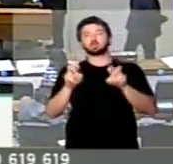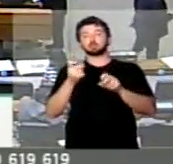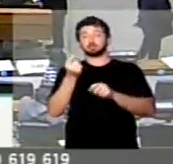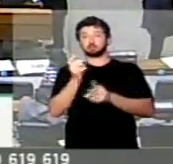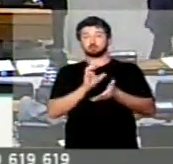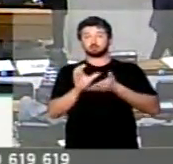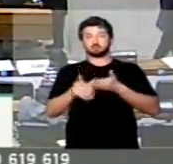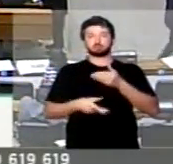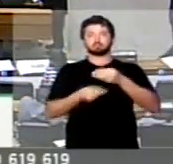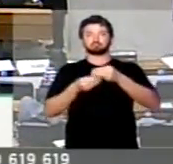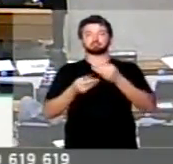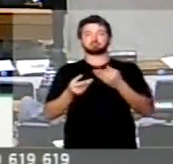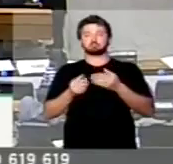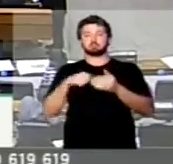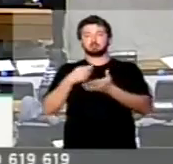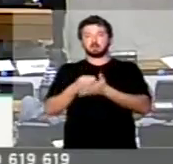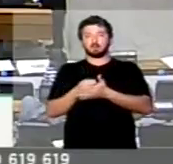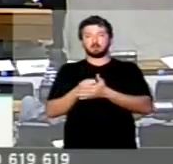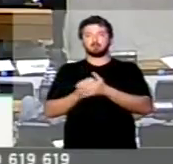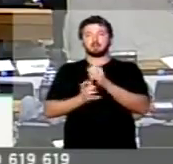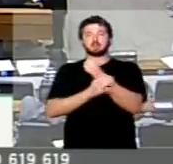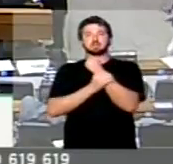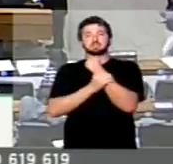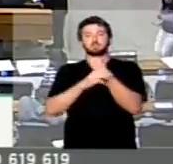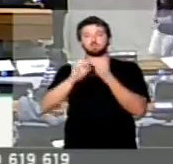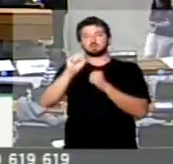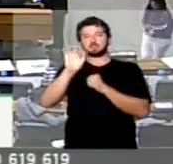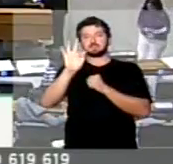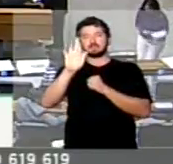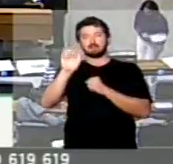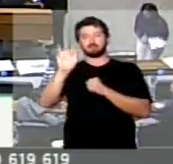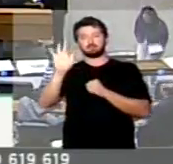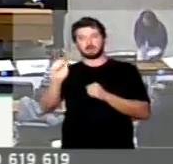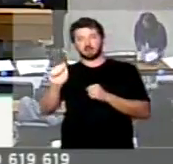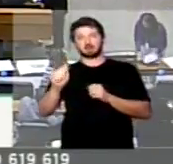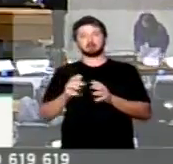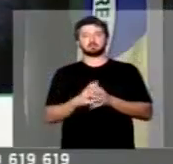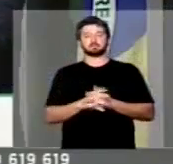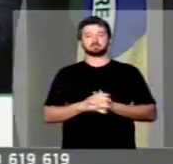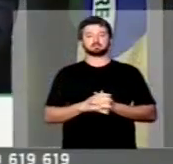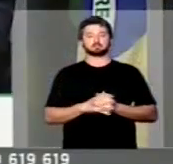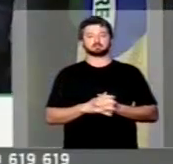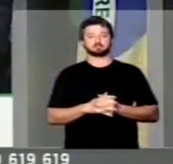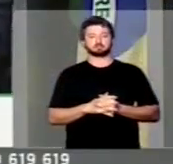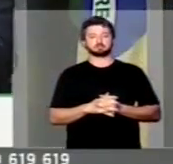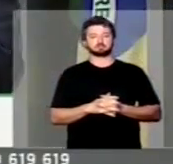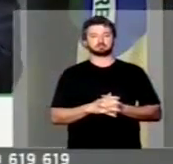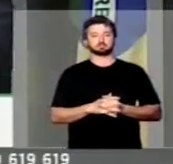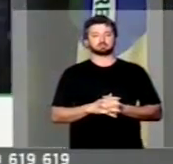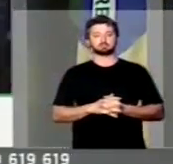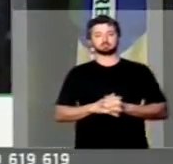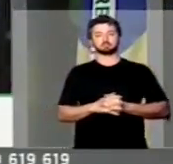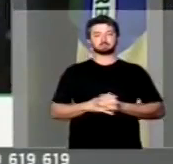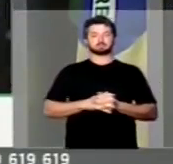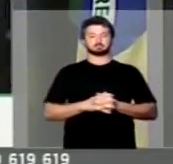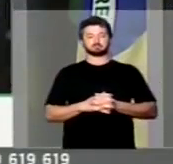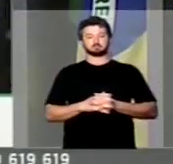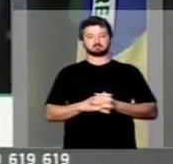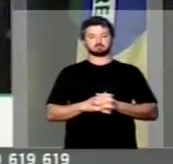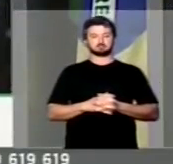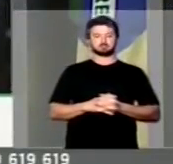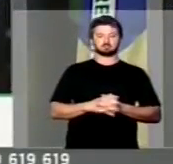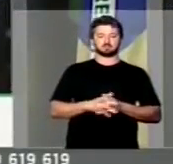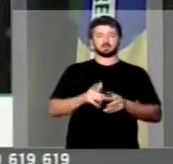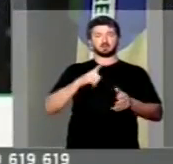recursos para pagamento do benefício garantia safra. Na semana que passou, duas